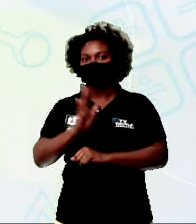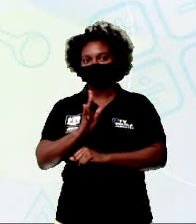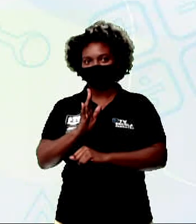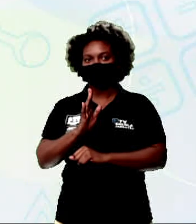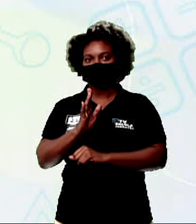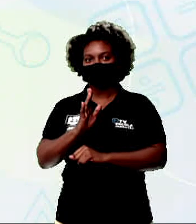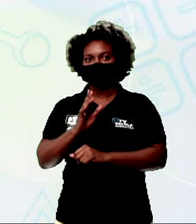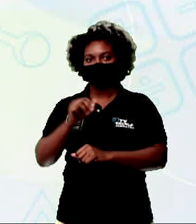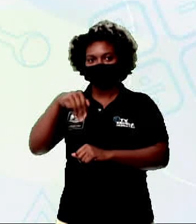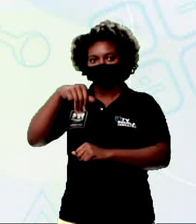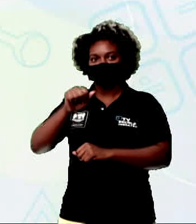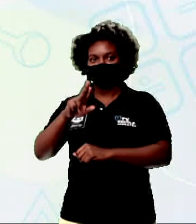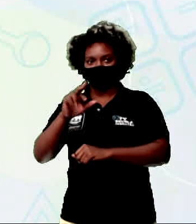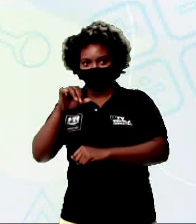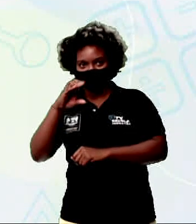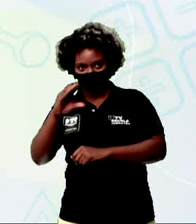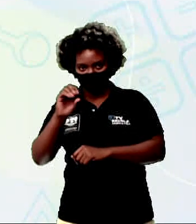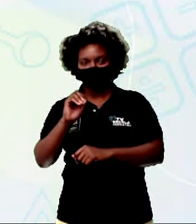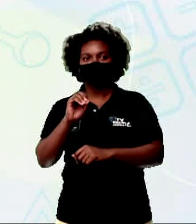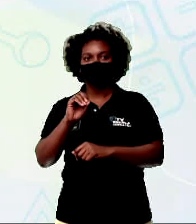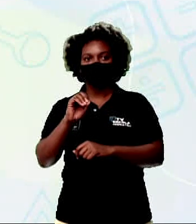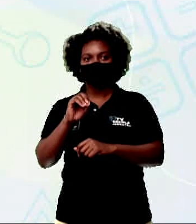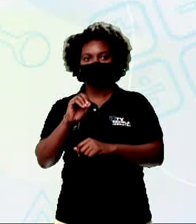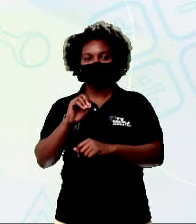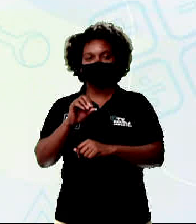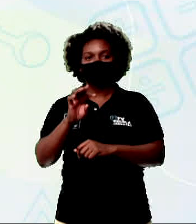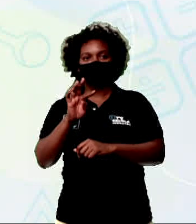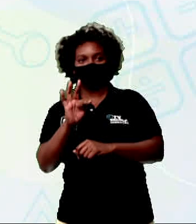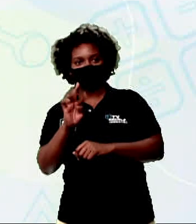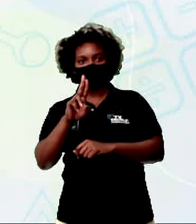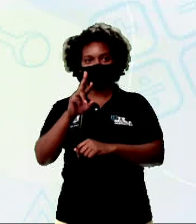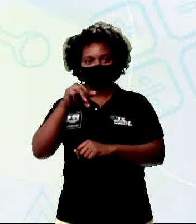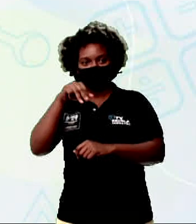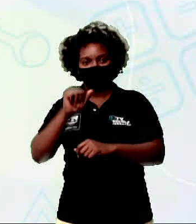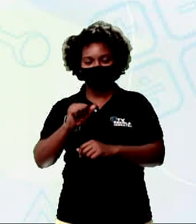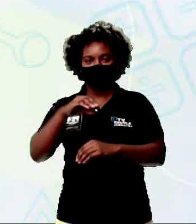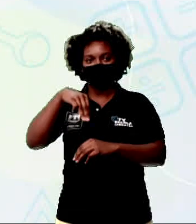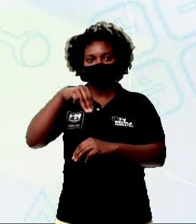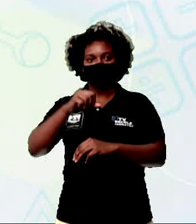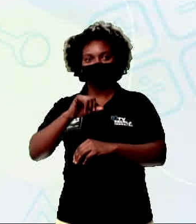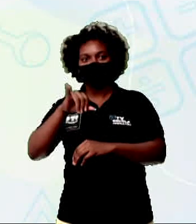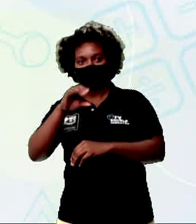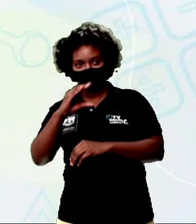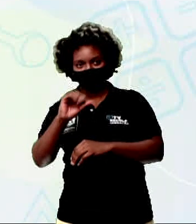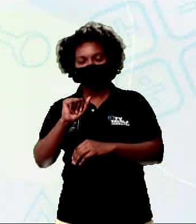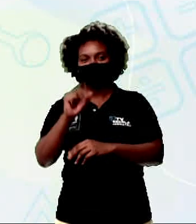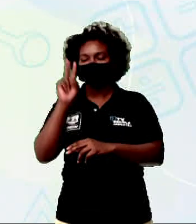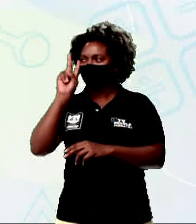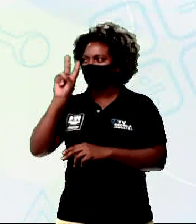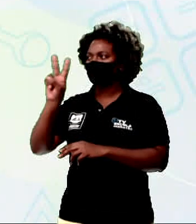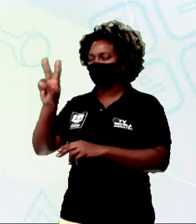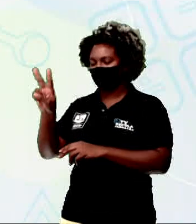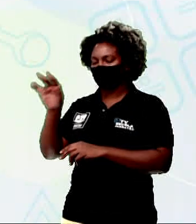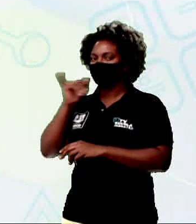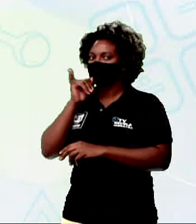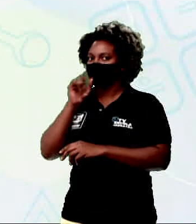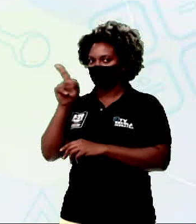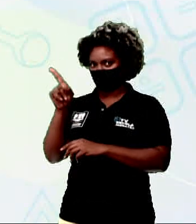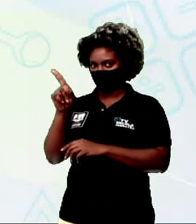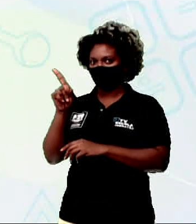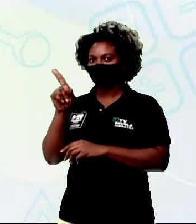Maurício de Souza, que é a turma da Mônica. Vejam que, neste caso,